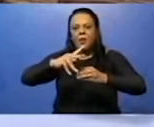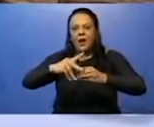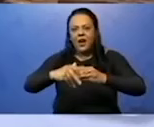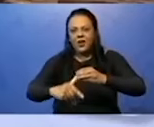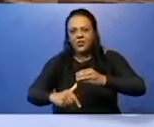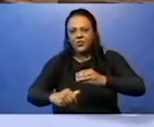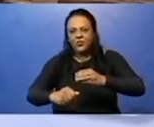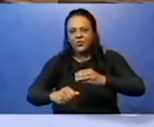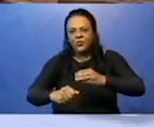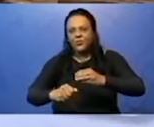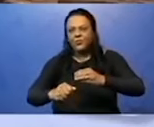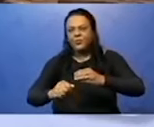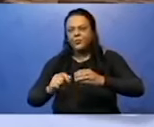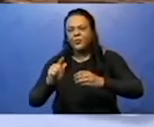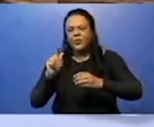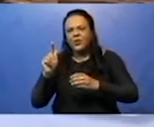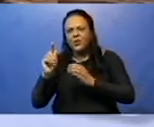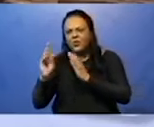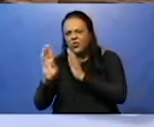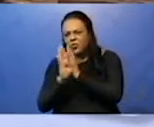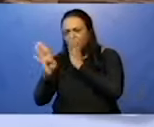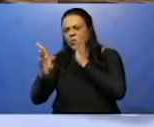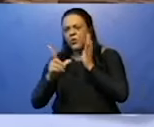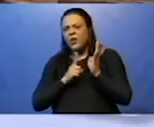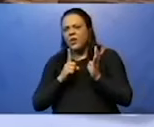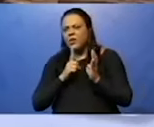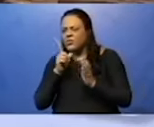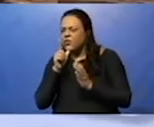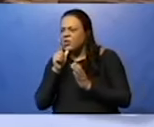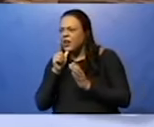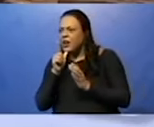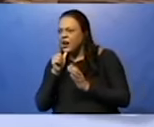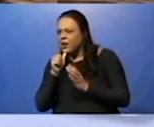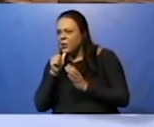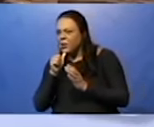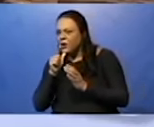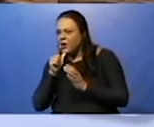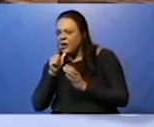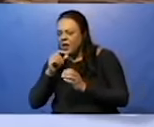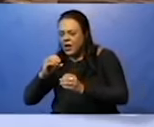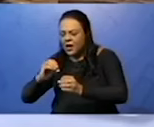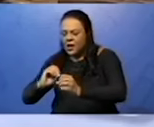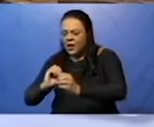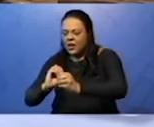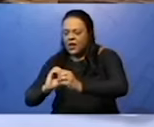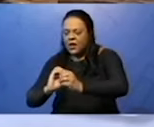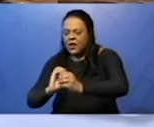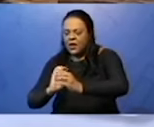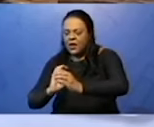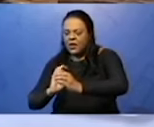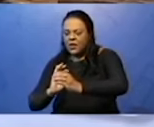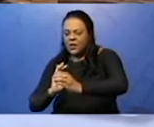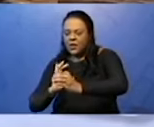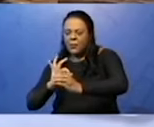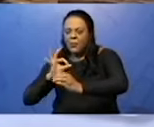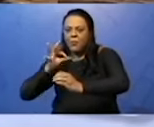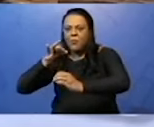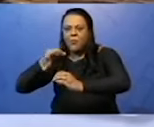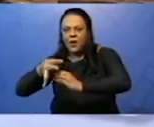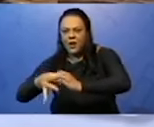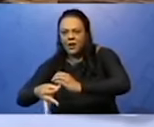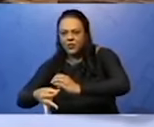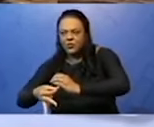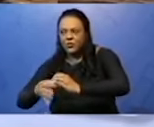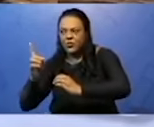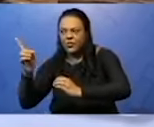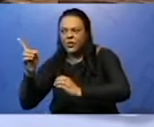Marte, saíram algumas manchetes nos jornais. Cientistas descobrem vestígios de água líquida em Marte.